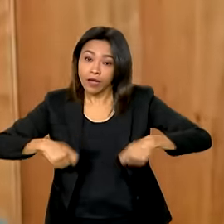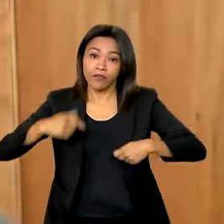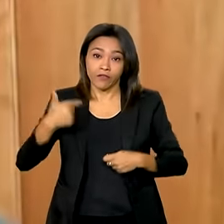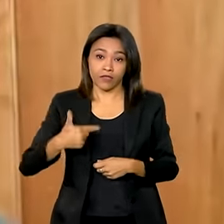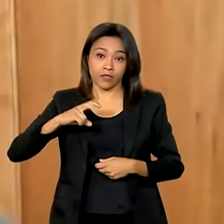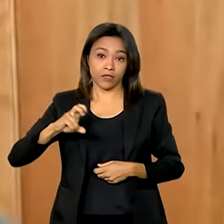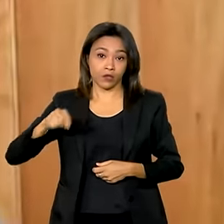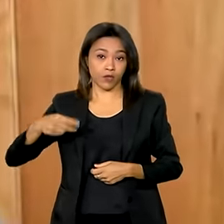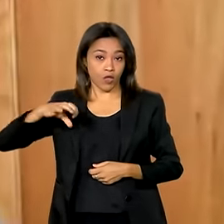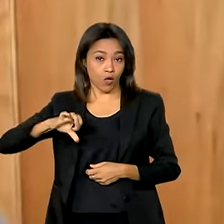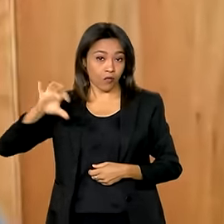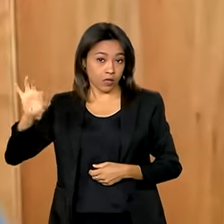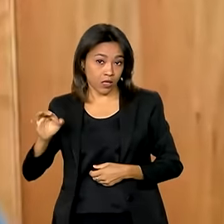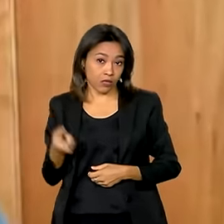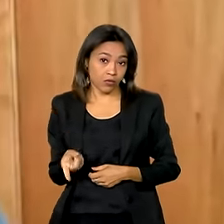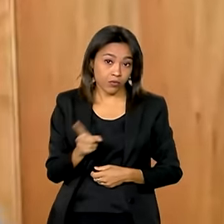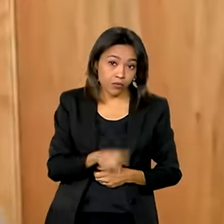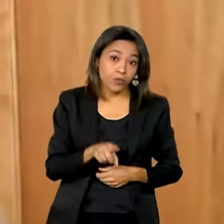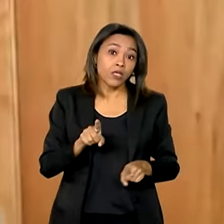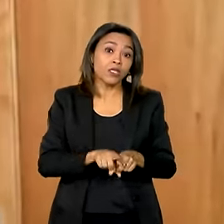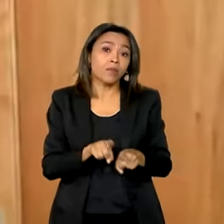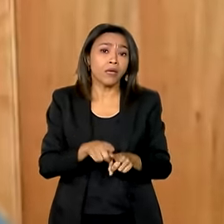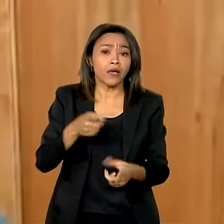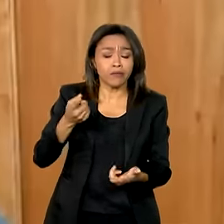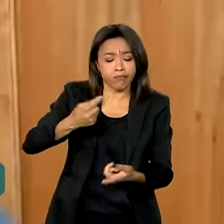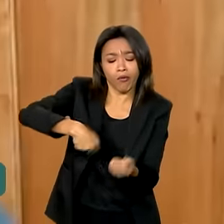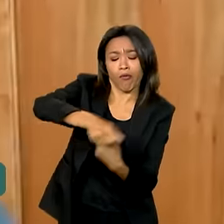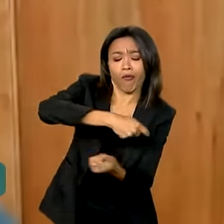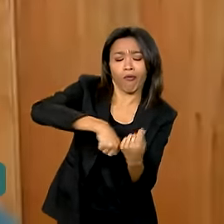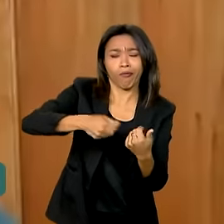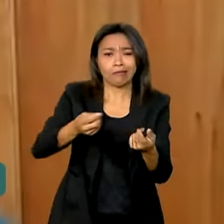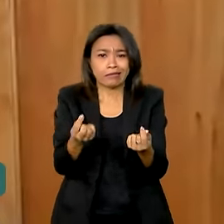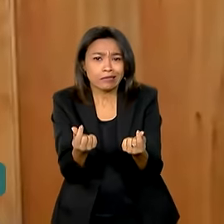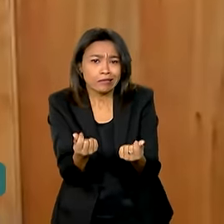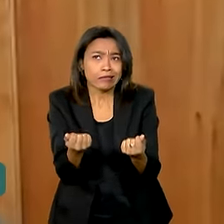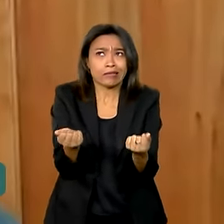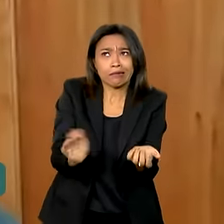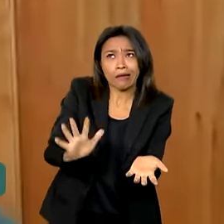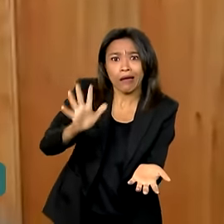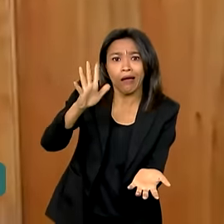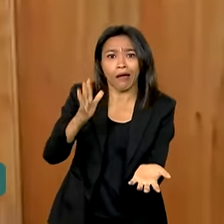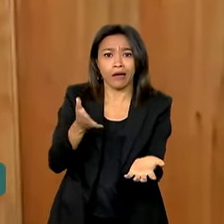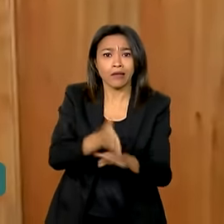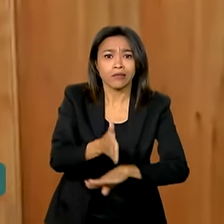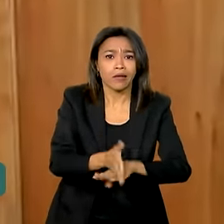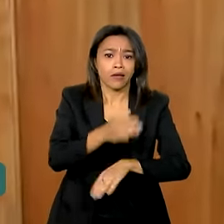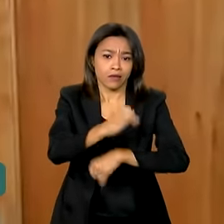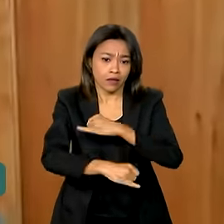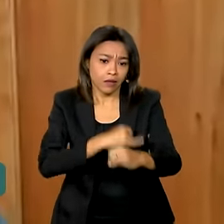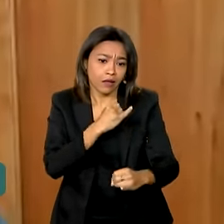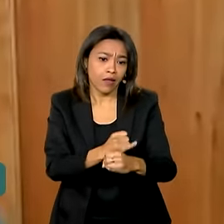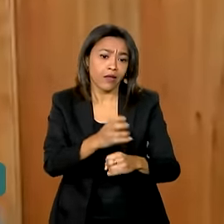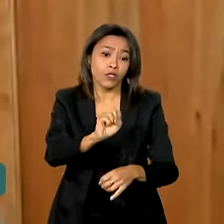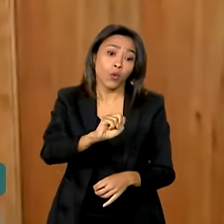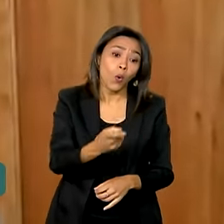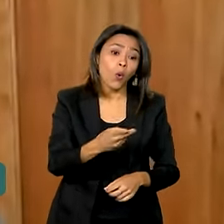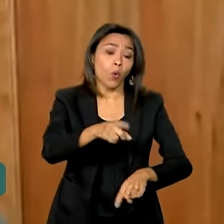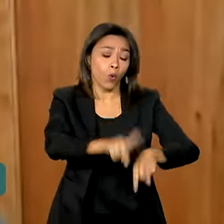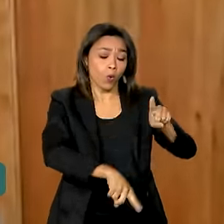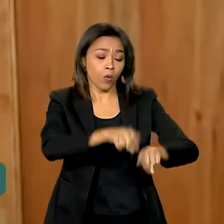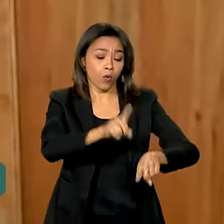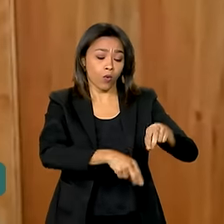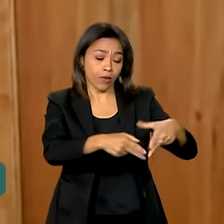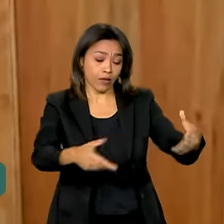,9%, e razões de ordem econômica, seja pelo valor do serviço de internet ou pelo valor do equipamento